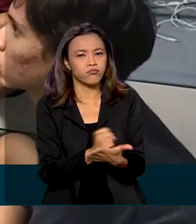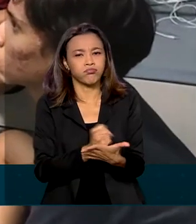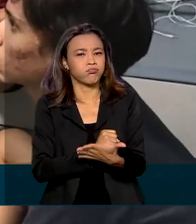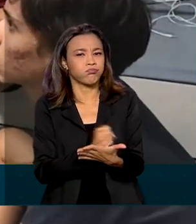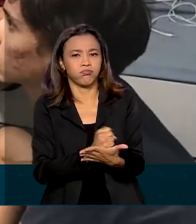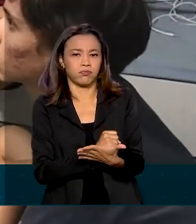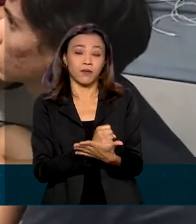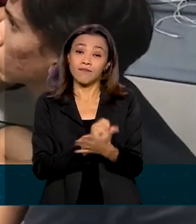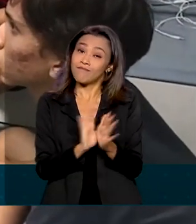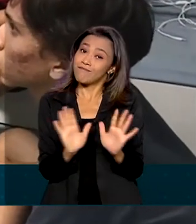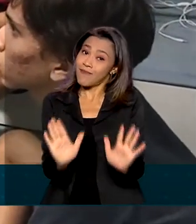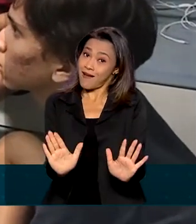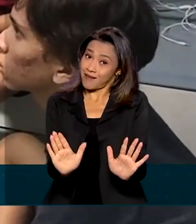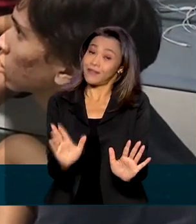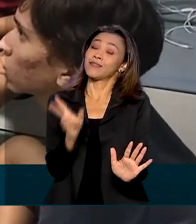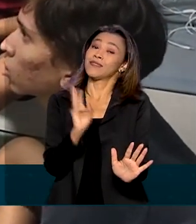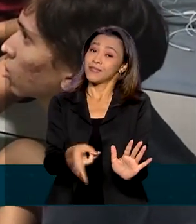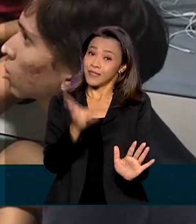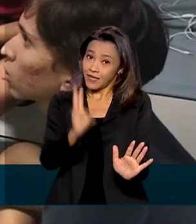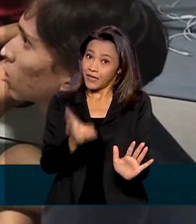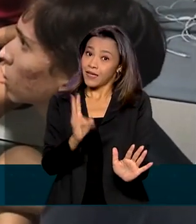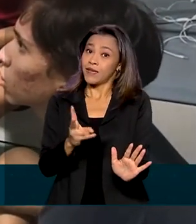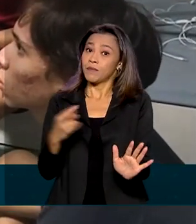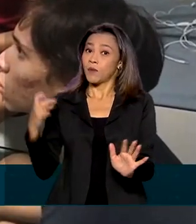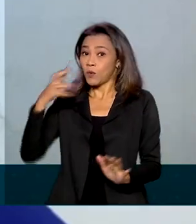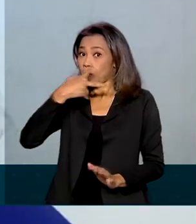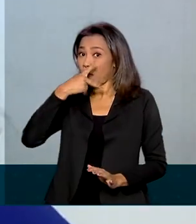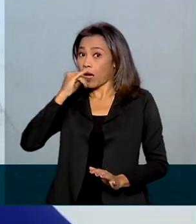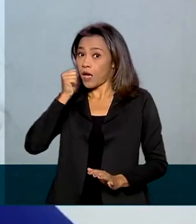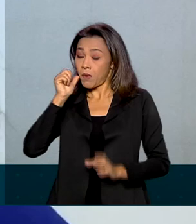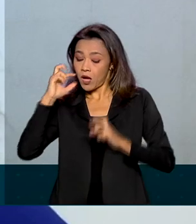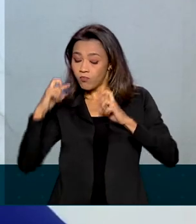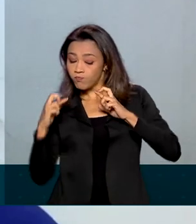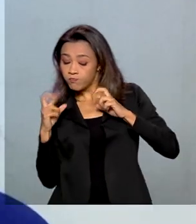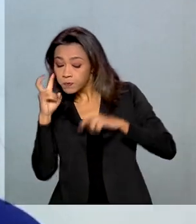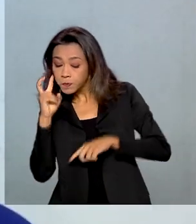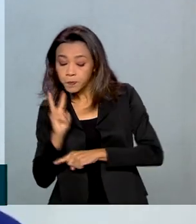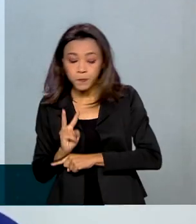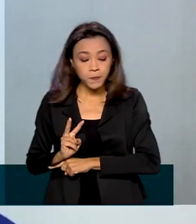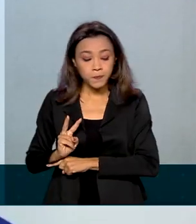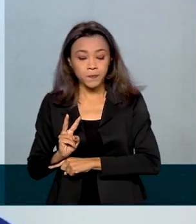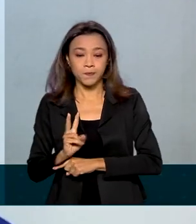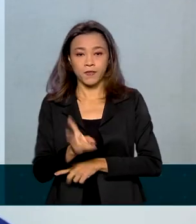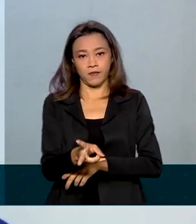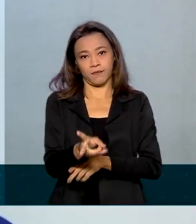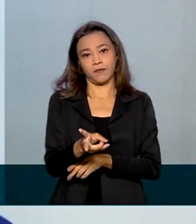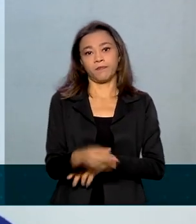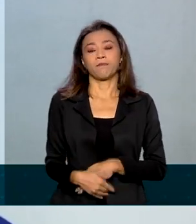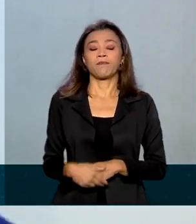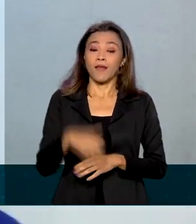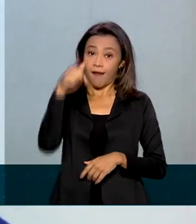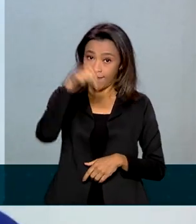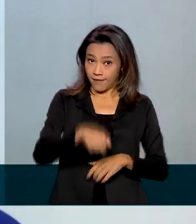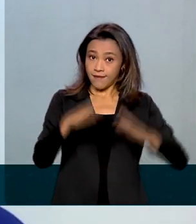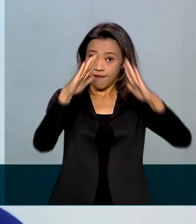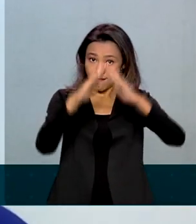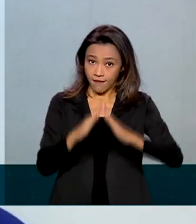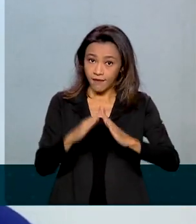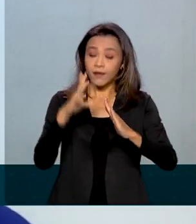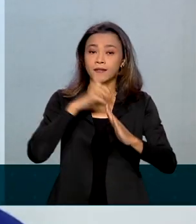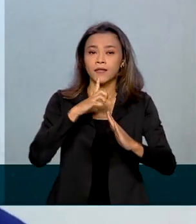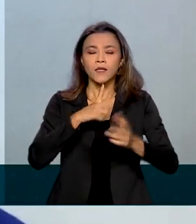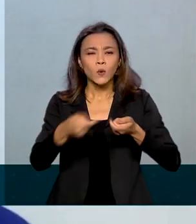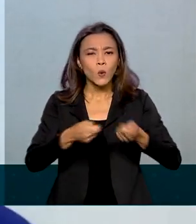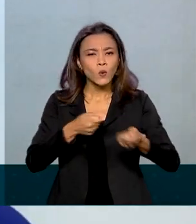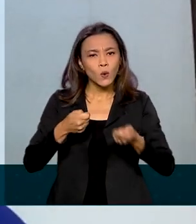computador, mas sempre sob supervisão dos pais. Aqui em casa a gente tenta manter um controle do